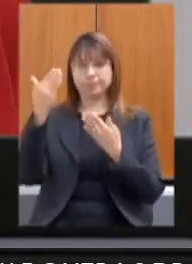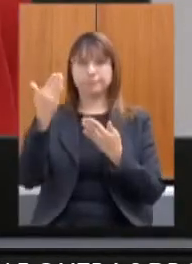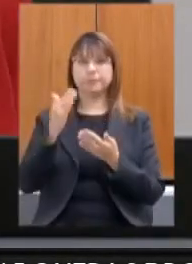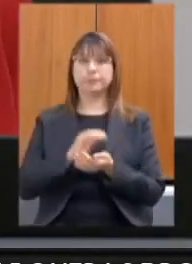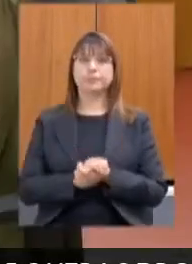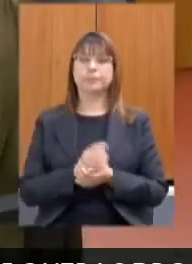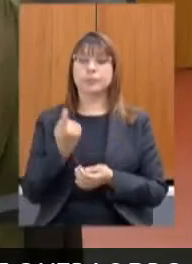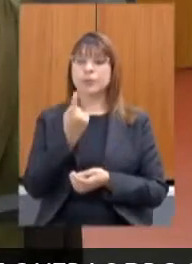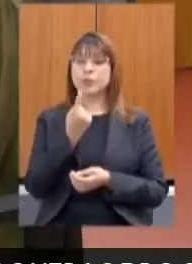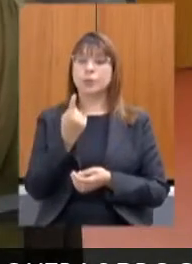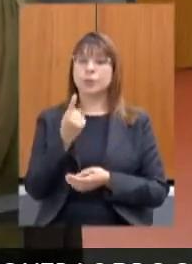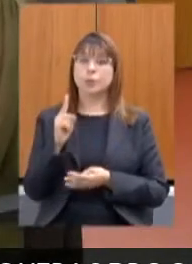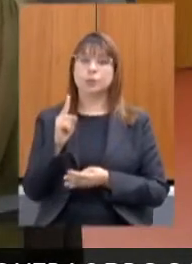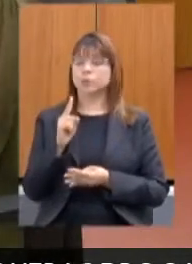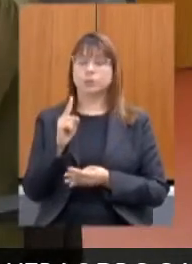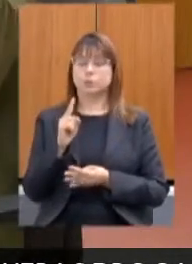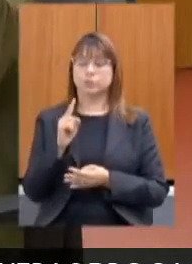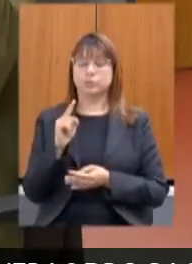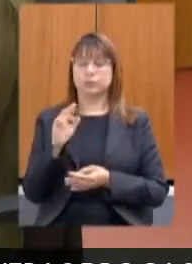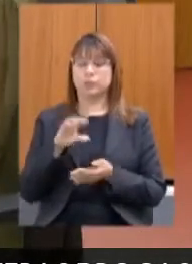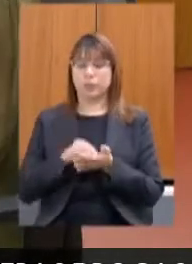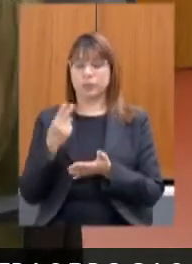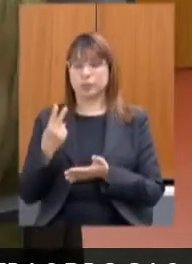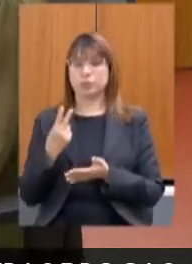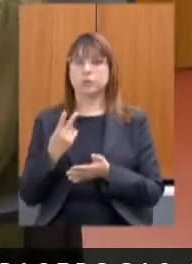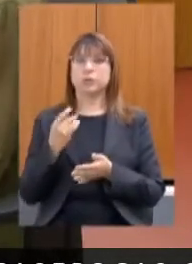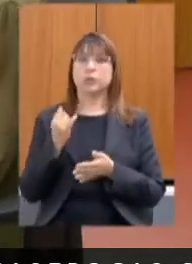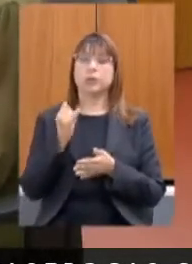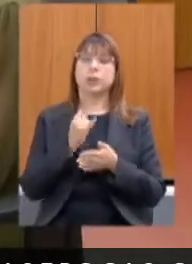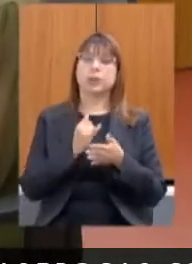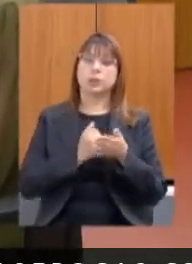outro escrito o último não o penúltimo é o doutor Jean Freire